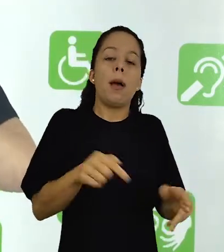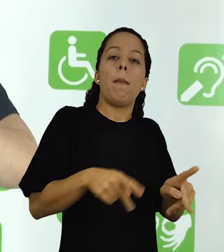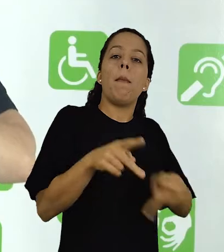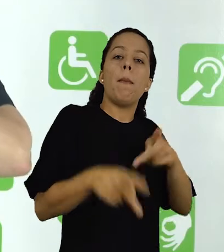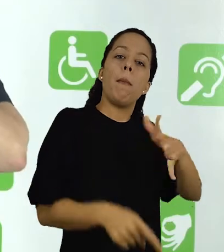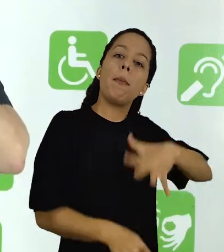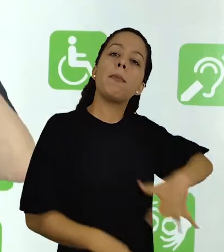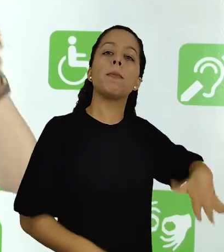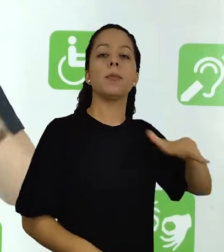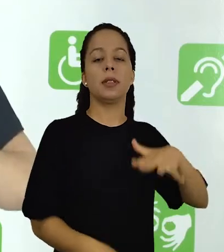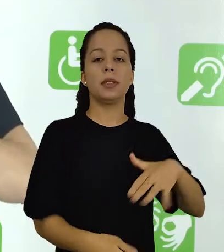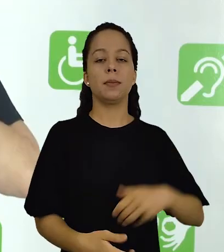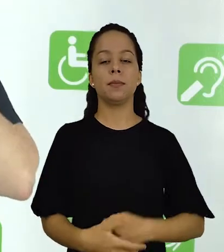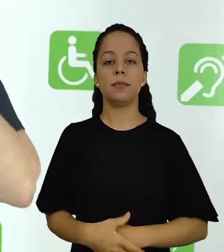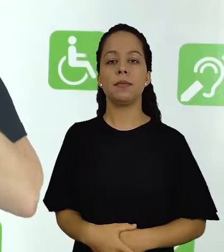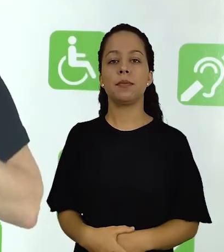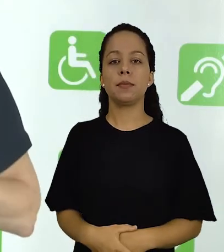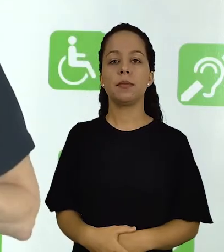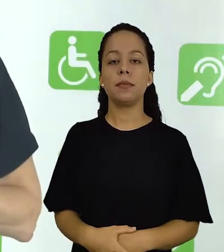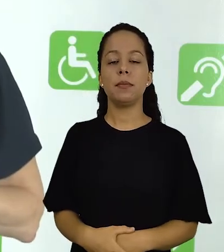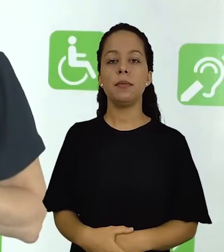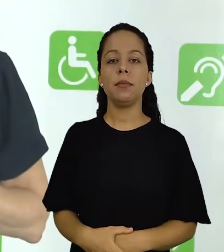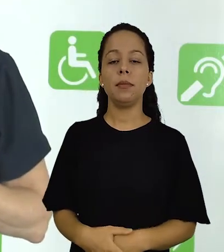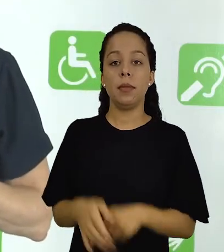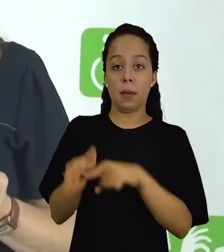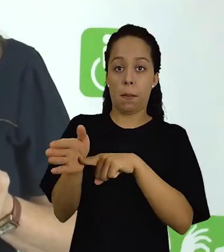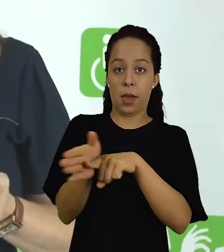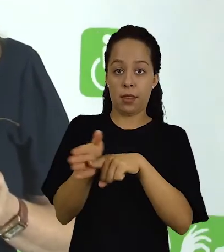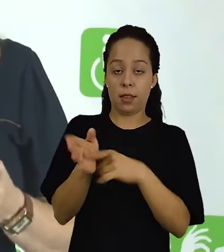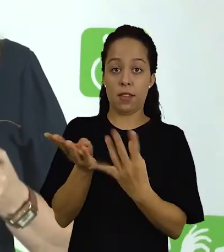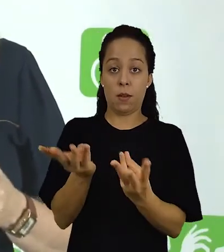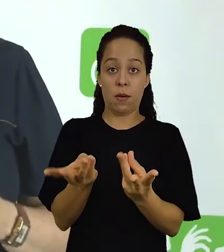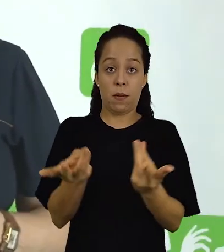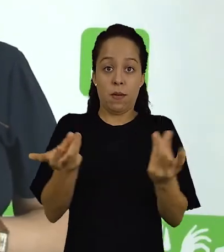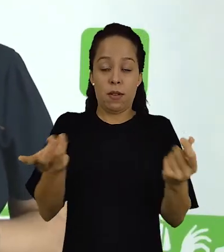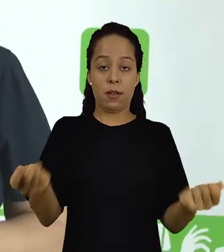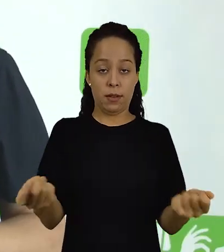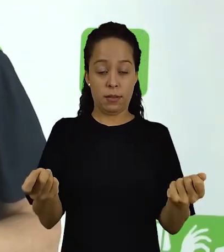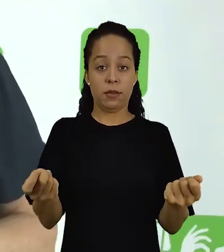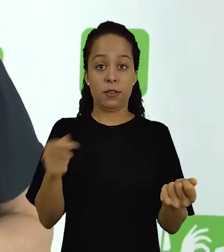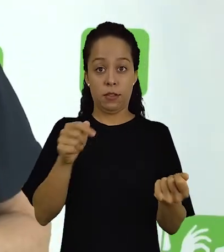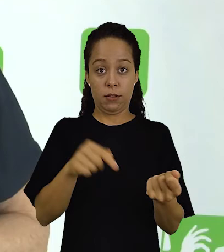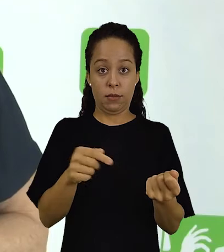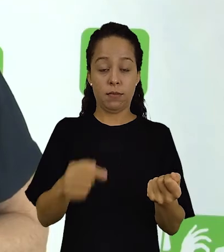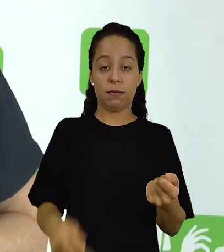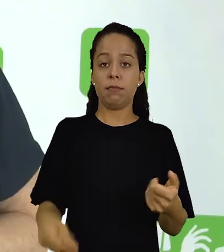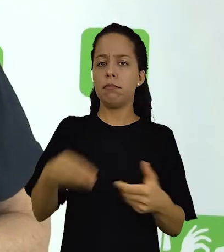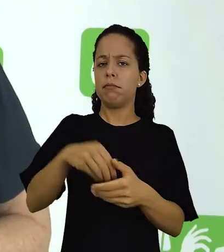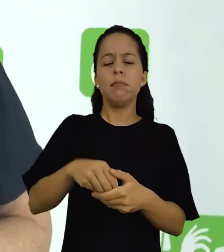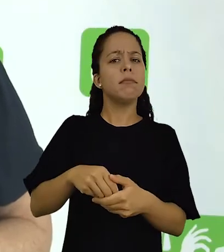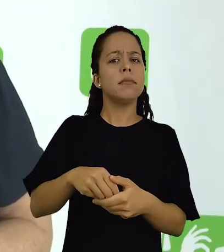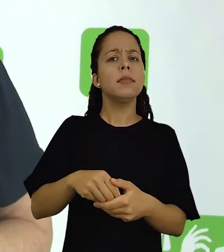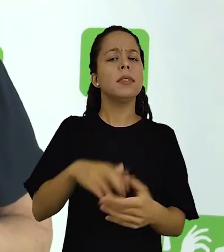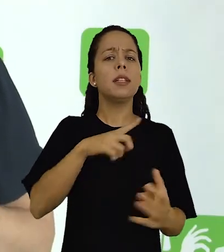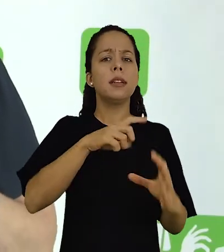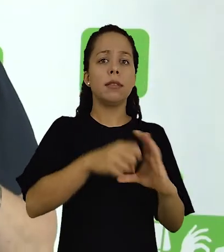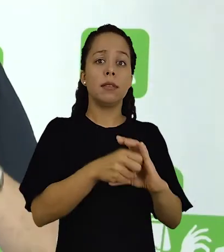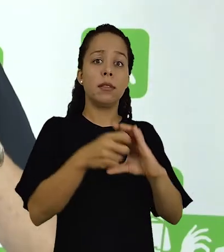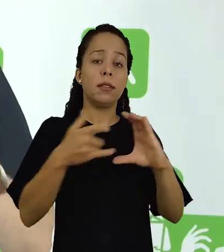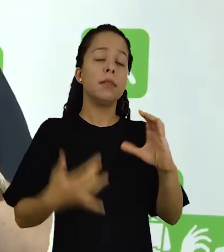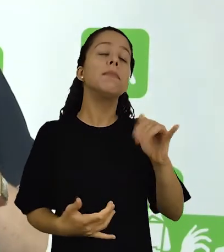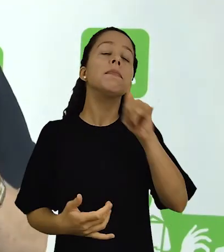pessoas em relação à população como um todo. A pesquisa qualitativa, ela